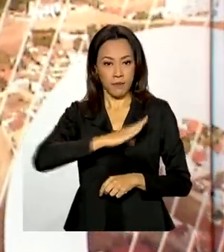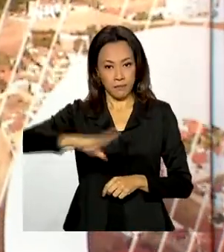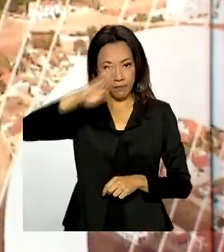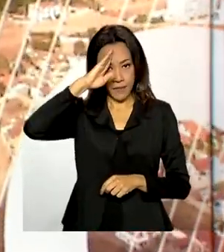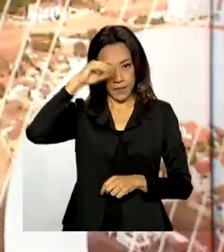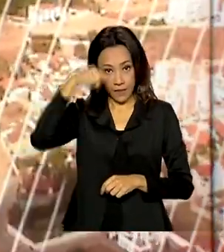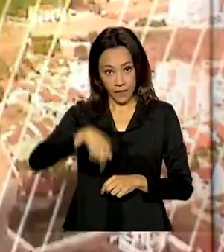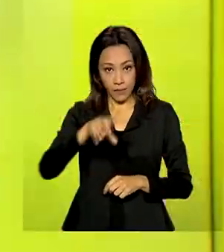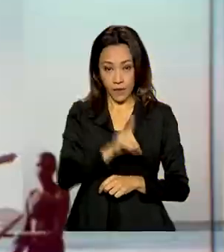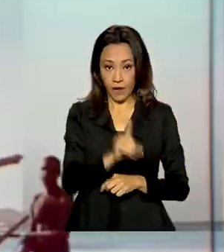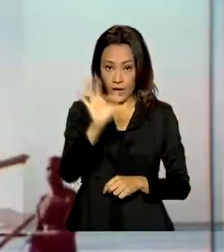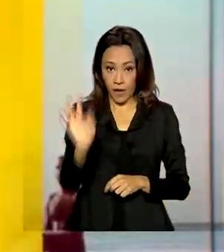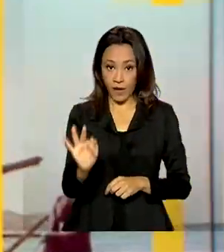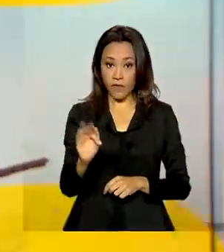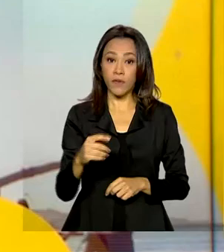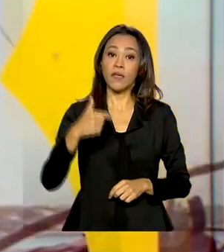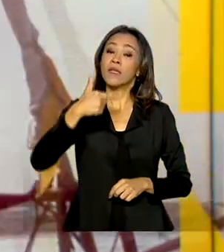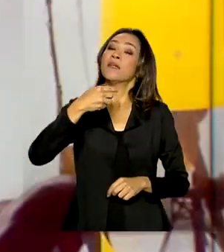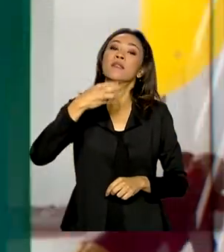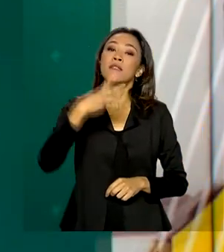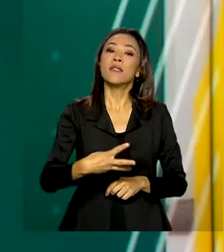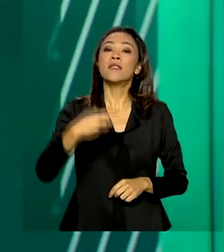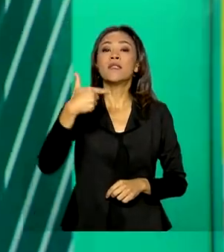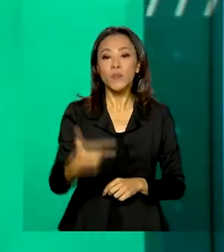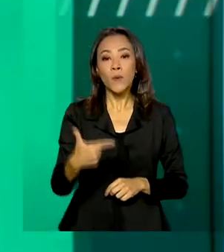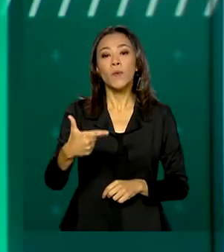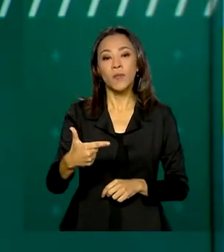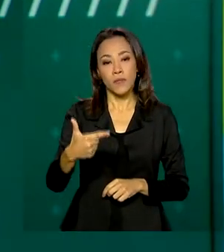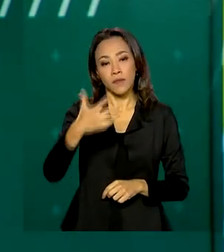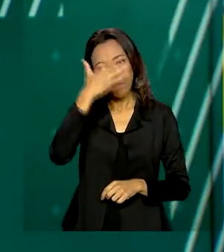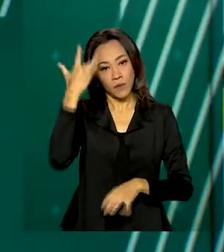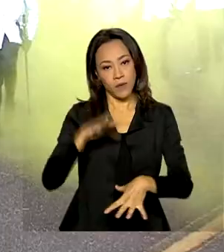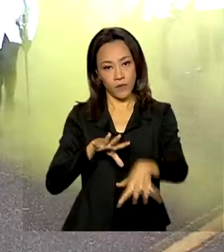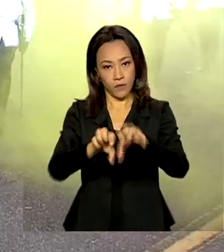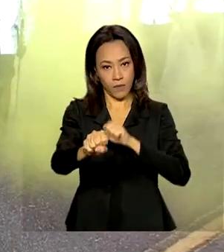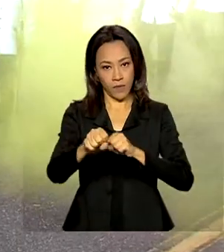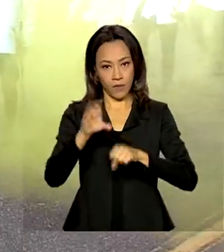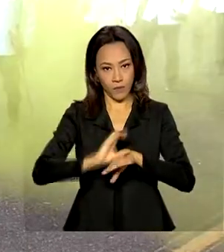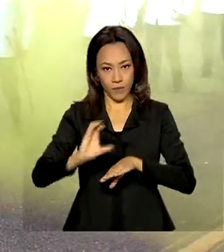do Distrito Federal. 32 capitães da PM se formaram nesse curso.